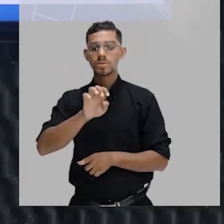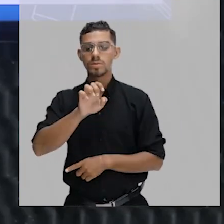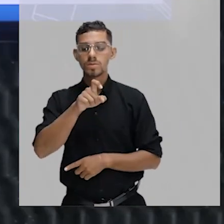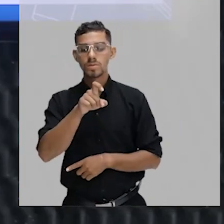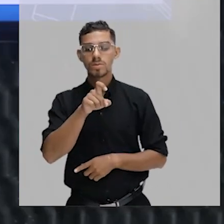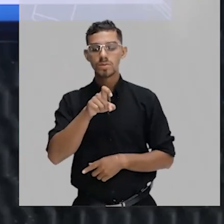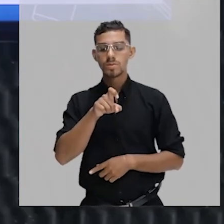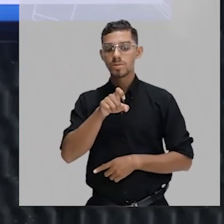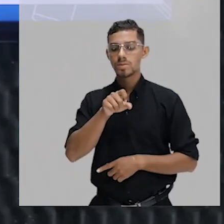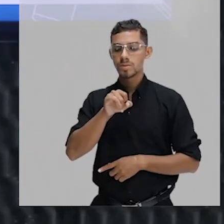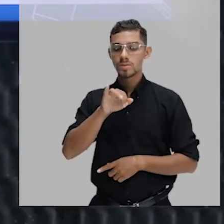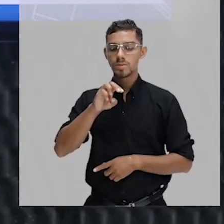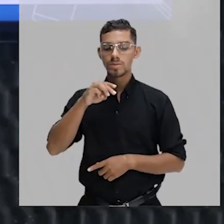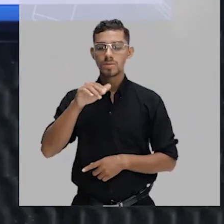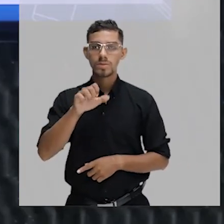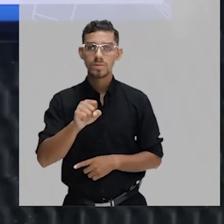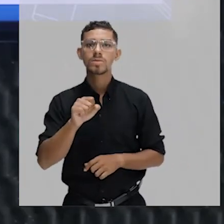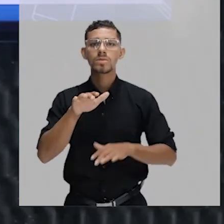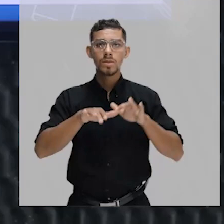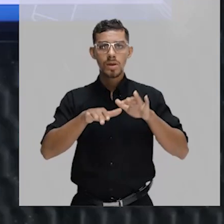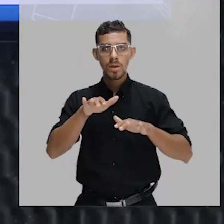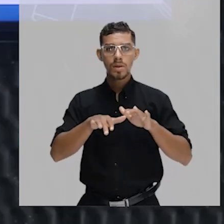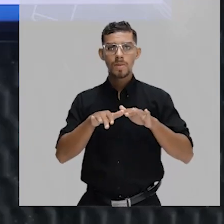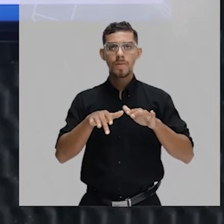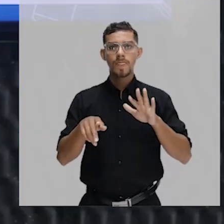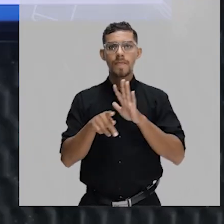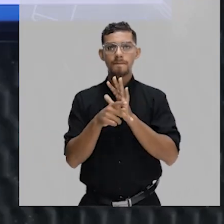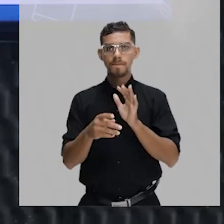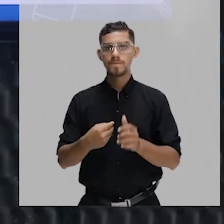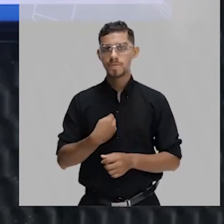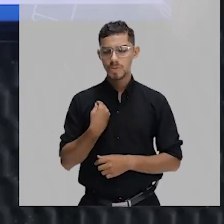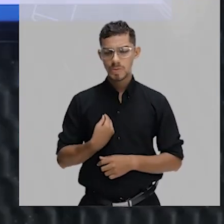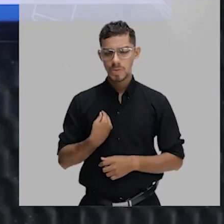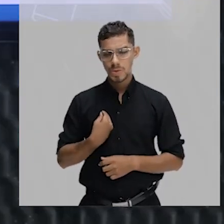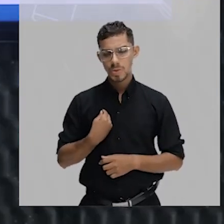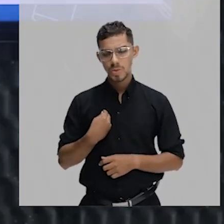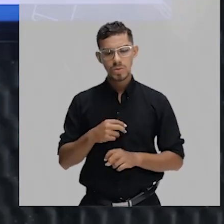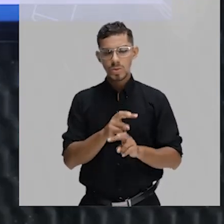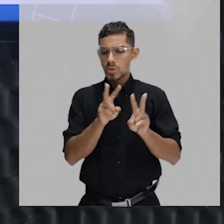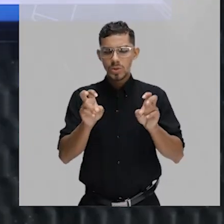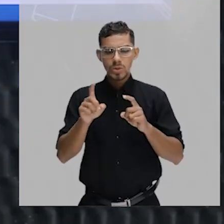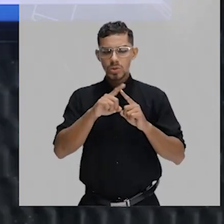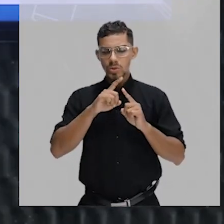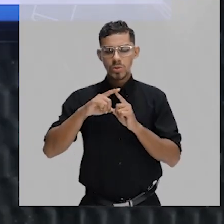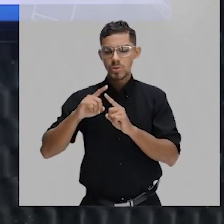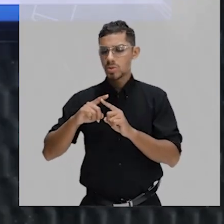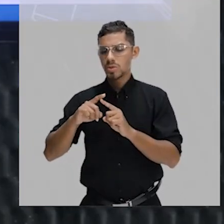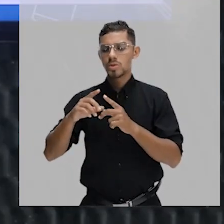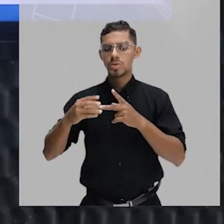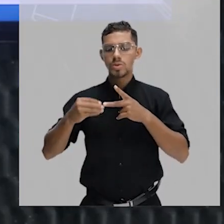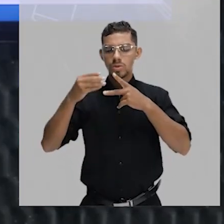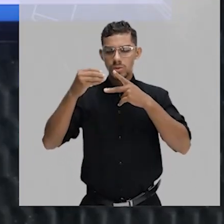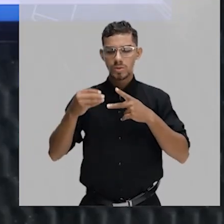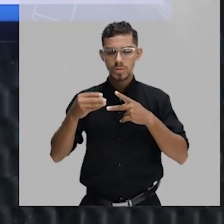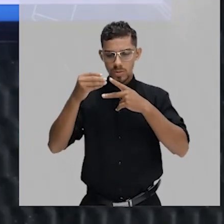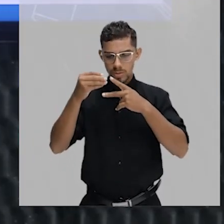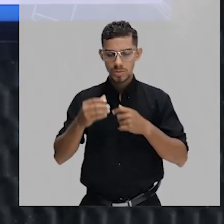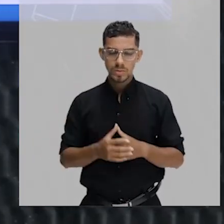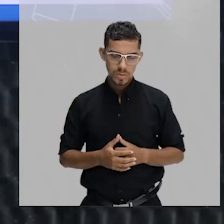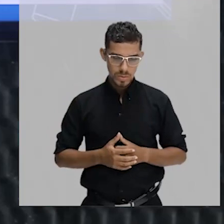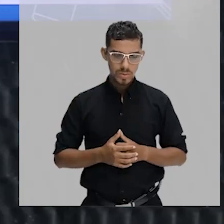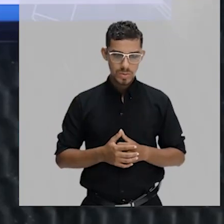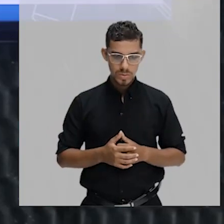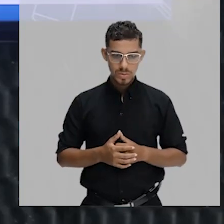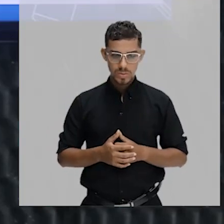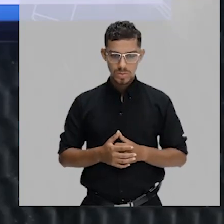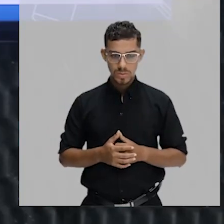de aminoácidos que estarão presentes, nós vamos ter determinados tipos de proteínas. Então, tudo isso é